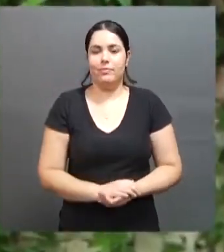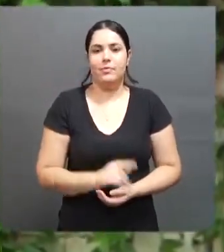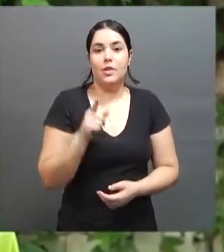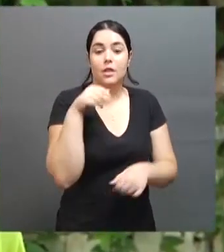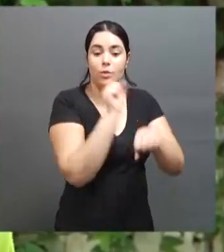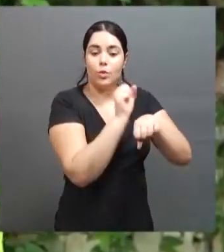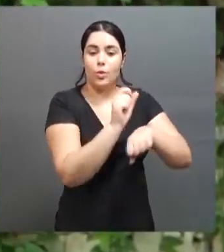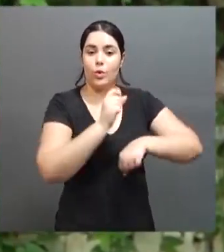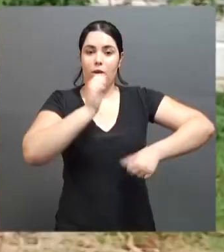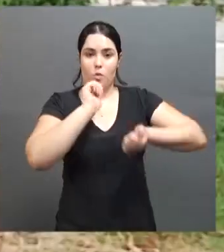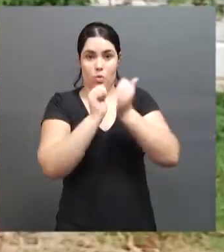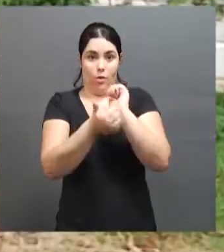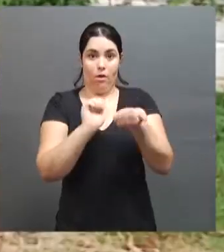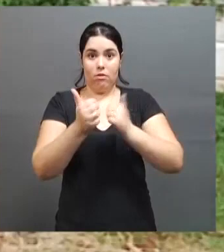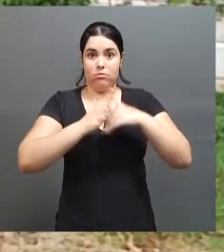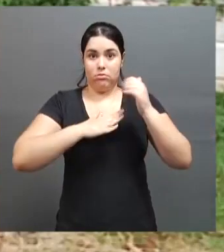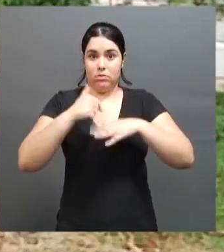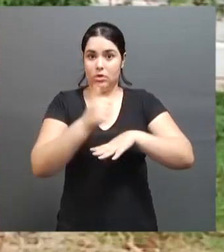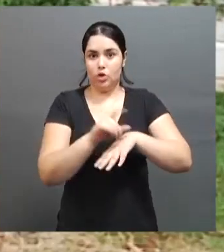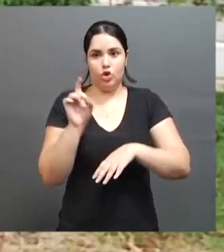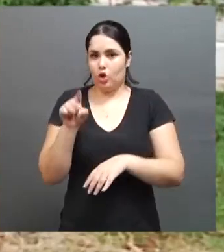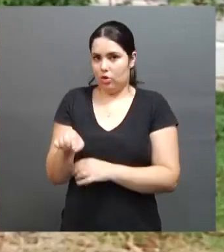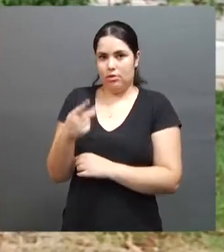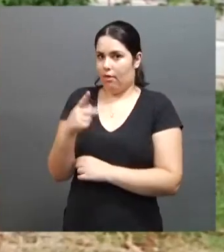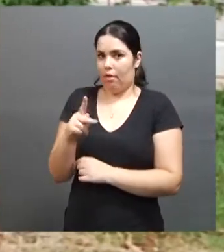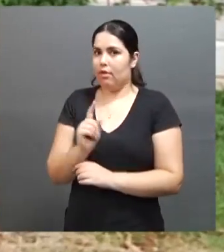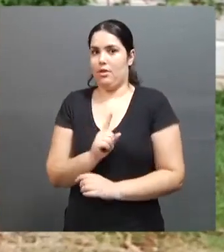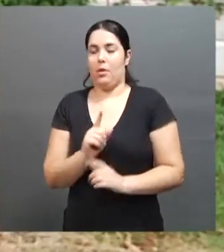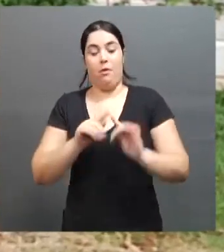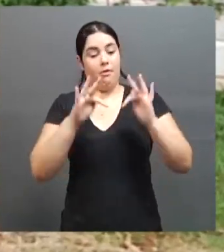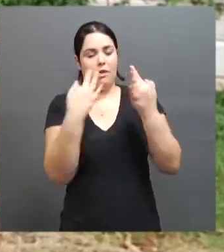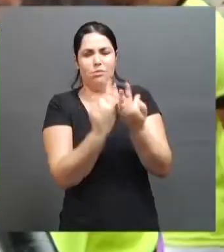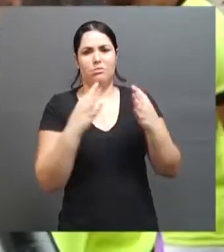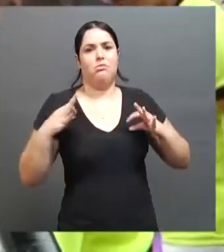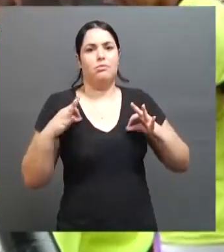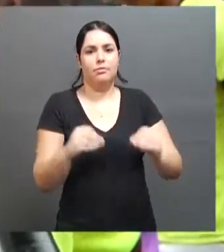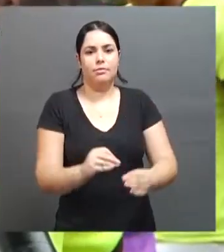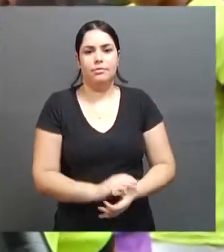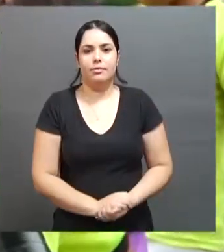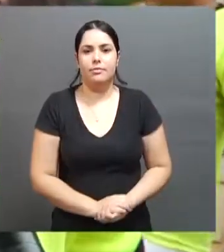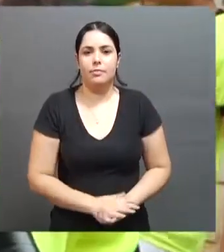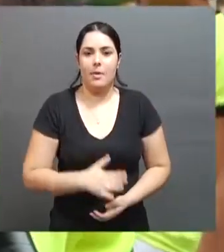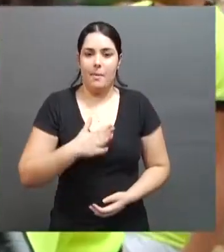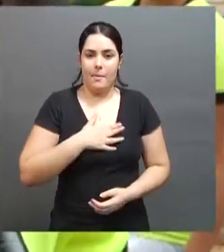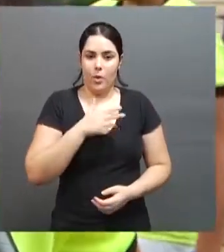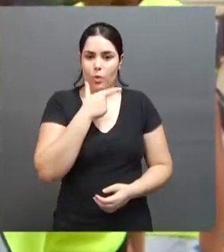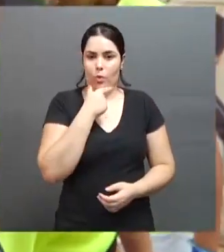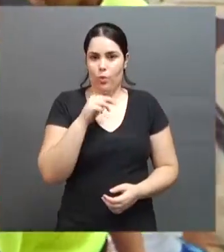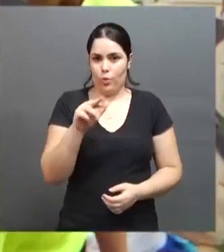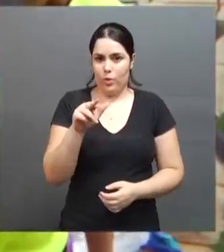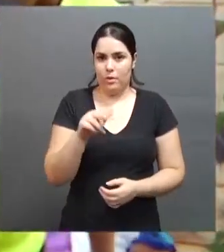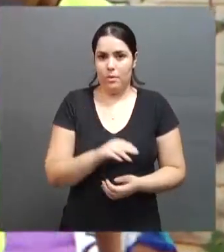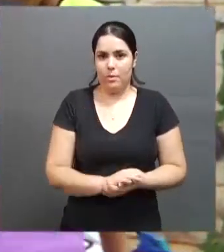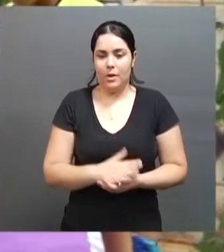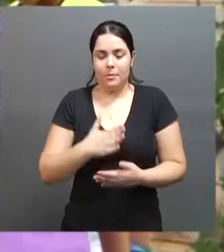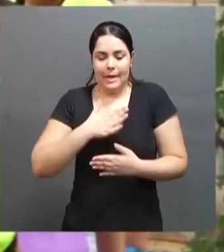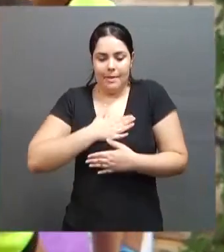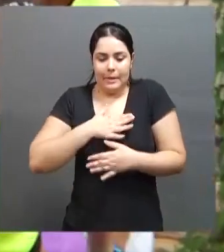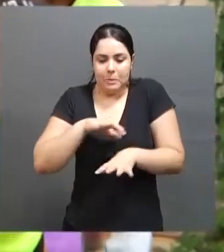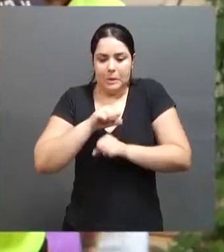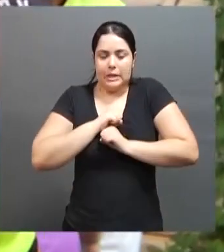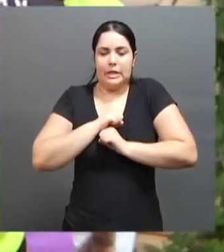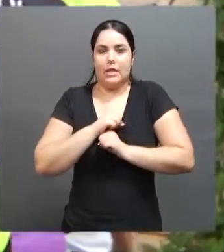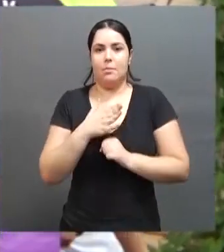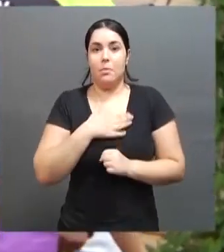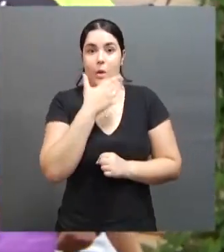de ser uma atleta profissional não é só dela, mas da família inteira. Vem do meu irmão, que acabou passando para mim, que meu pai também